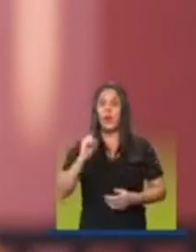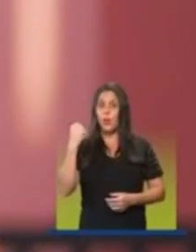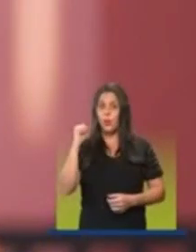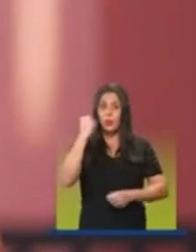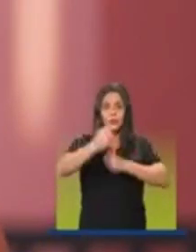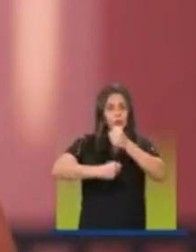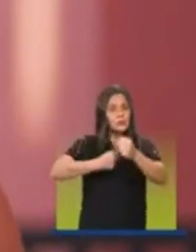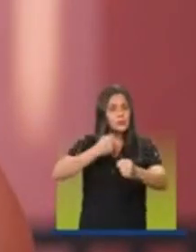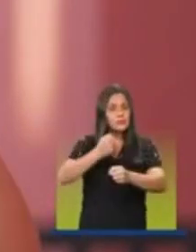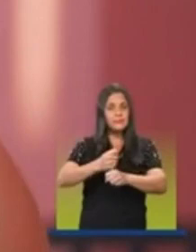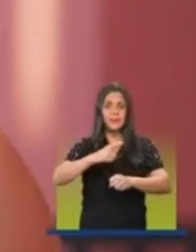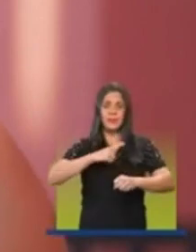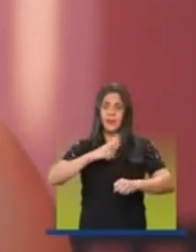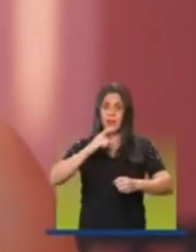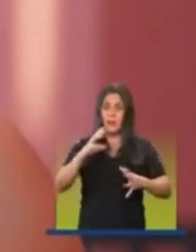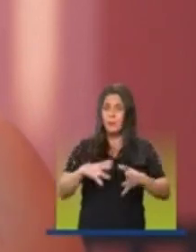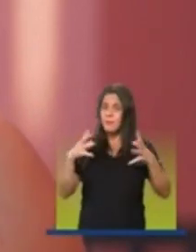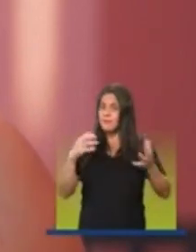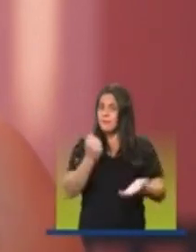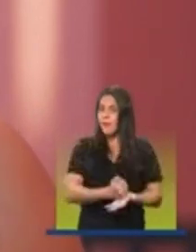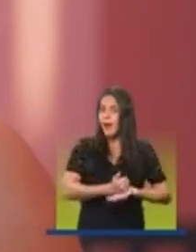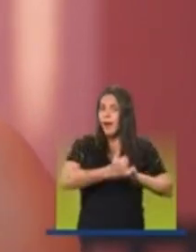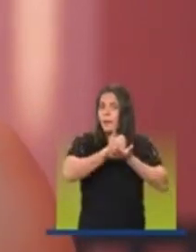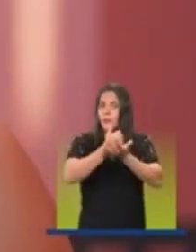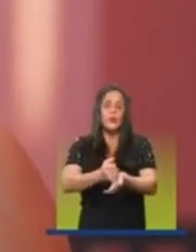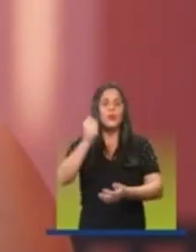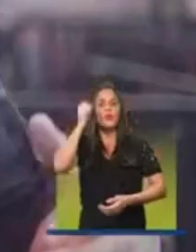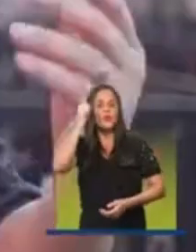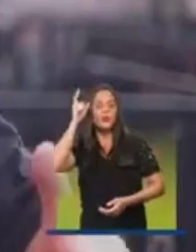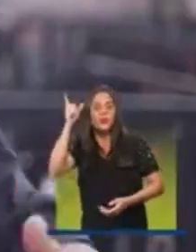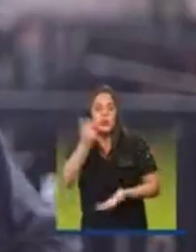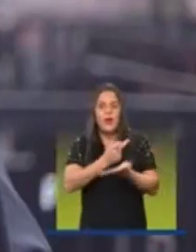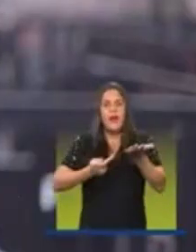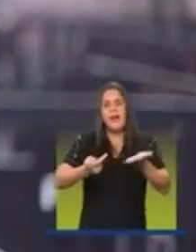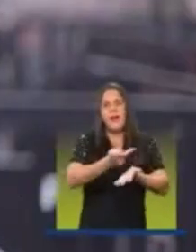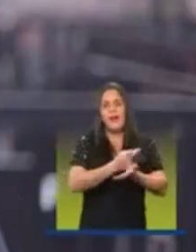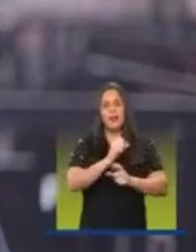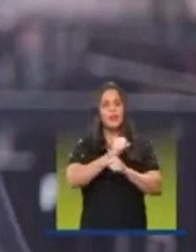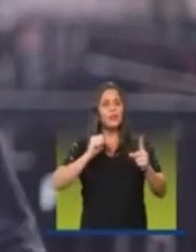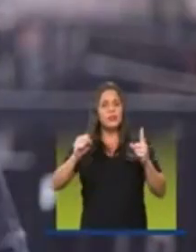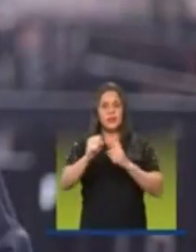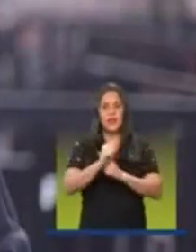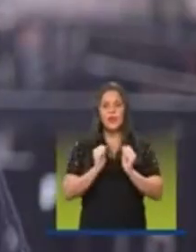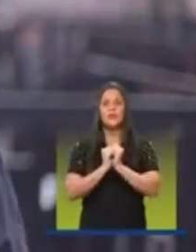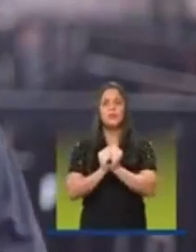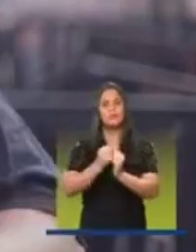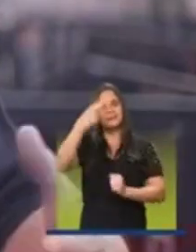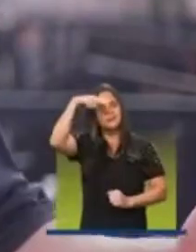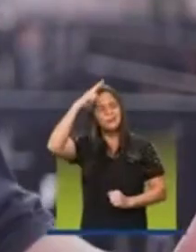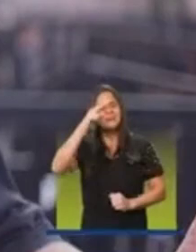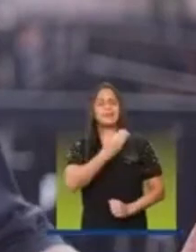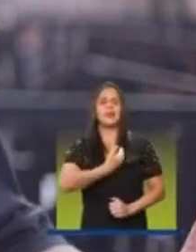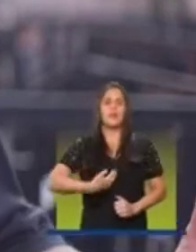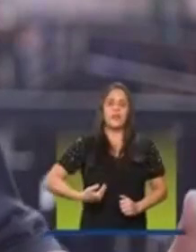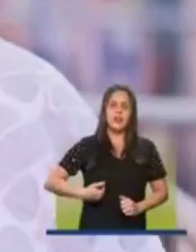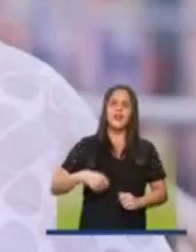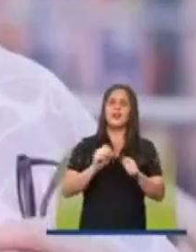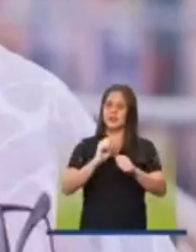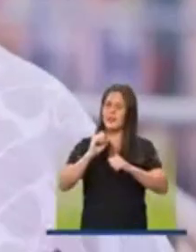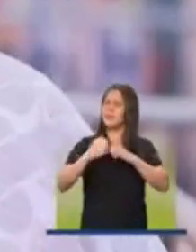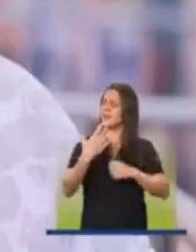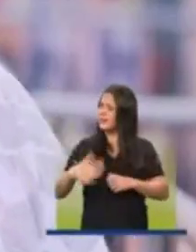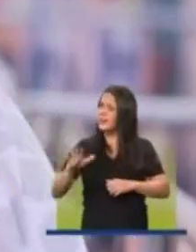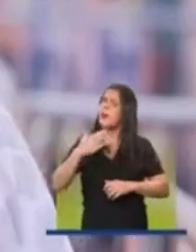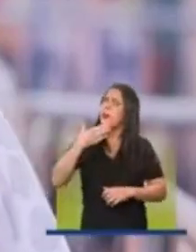oito anos, nós tivemos o maior apoio cultural à arte e ao social. Junto com o Rogério Santos, governando e fazendo um Santos melhor.